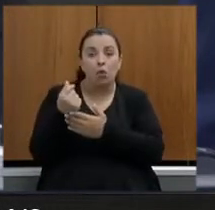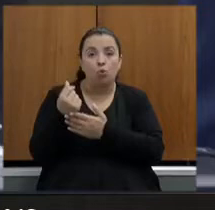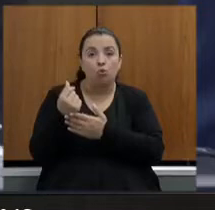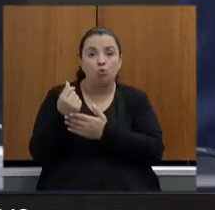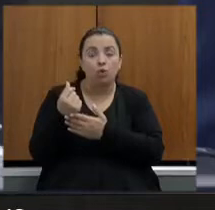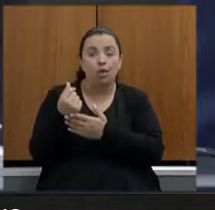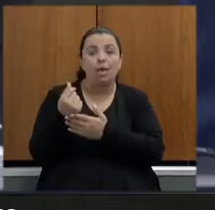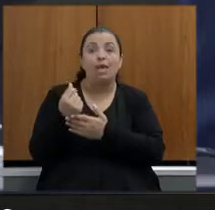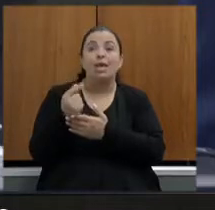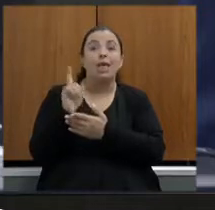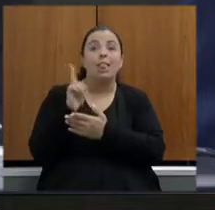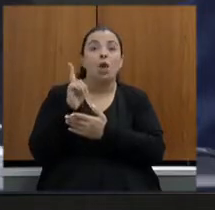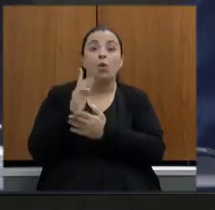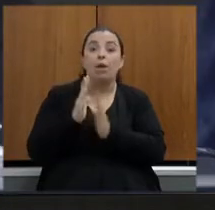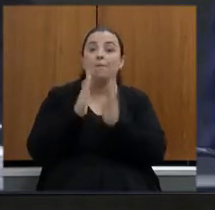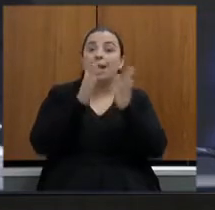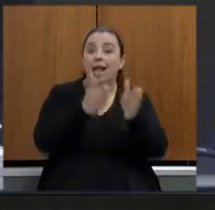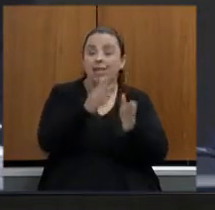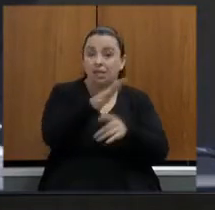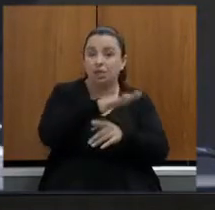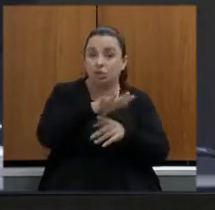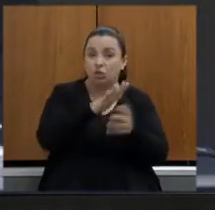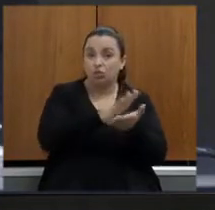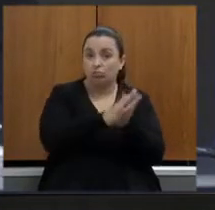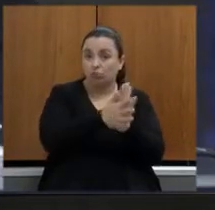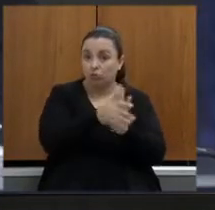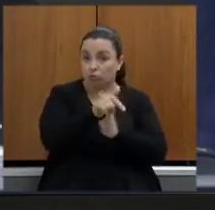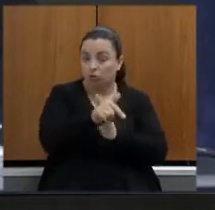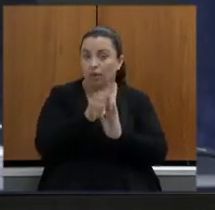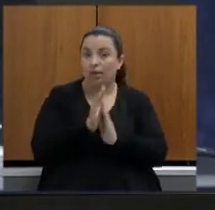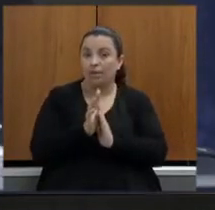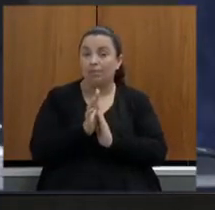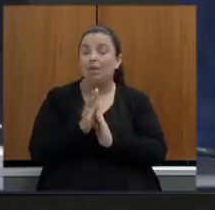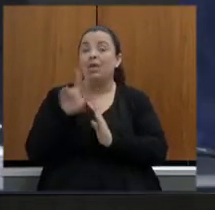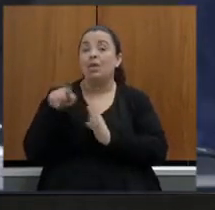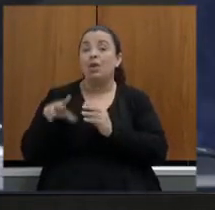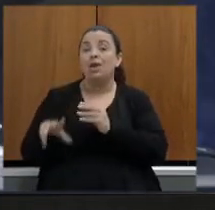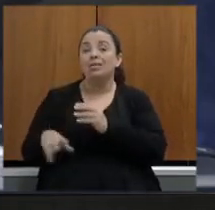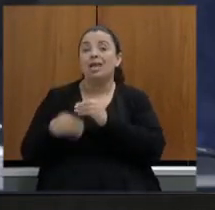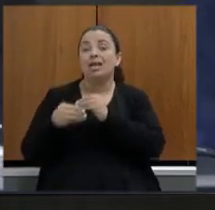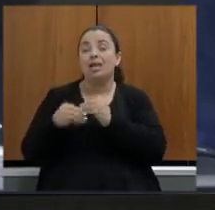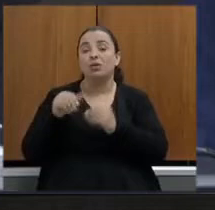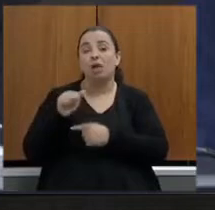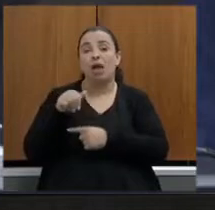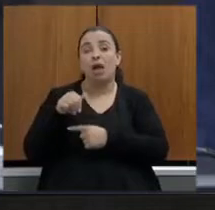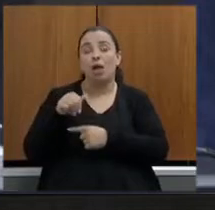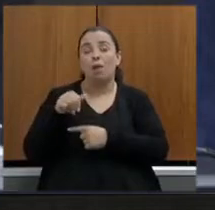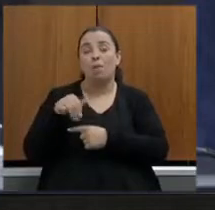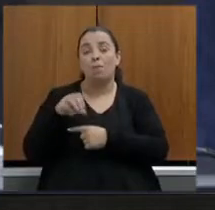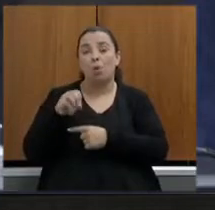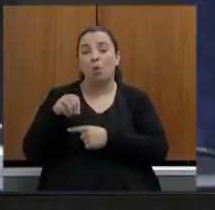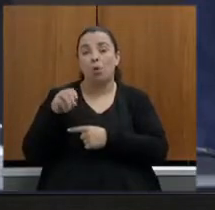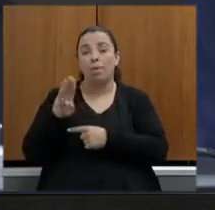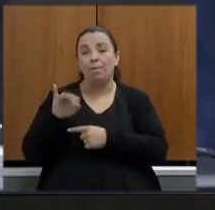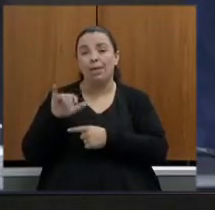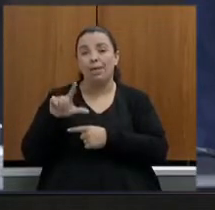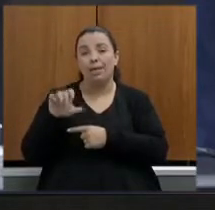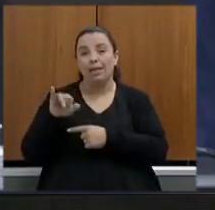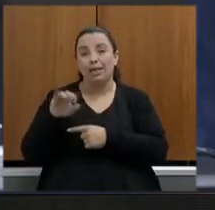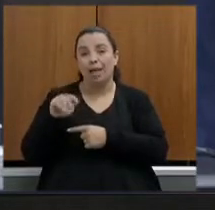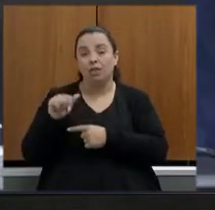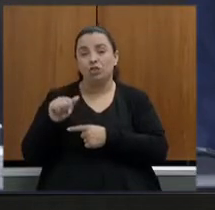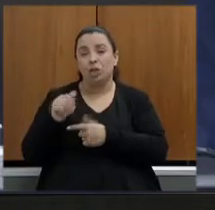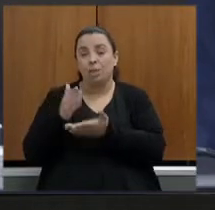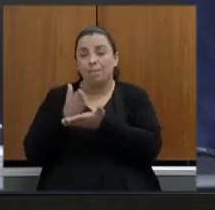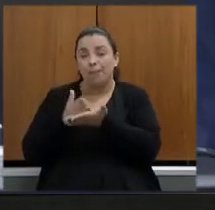então o anexo de mobilidade ele está sendo redirecionado parte dos seus recursos para